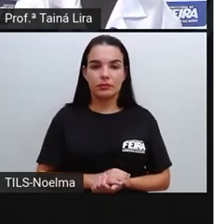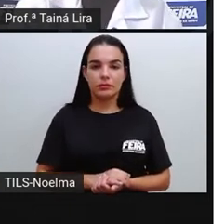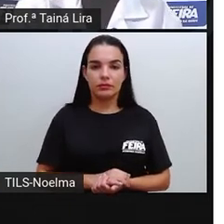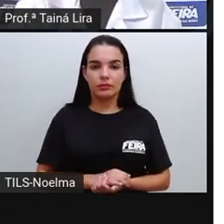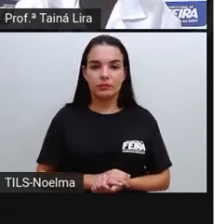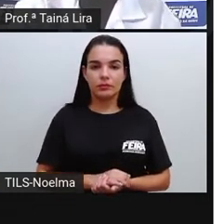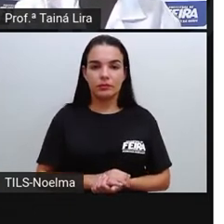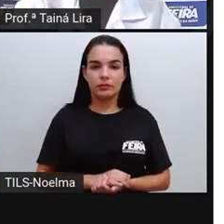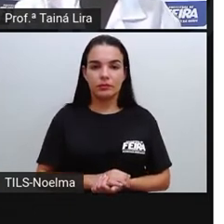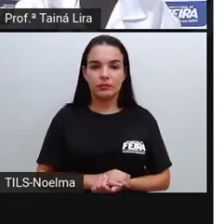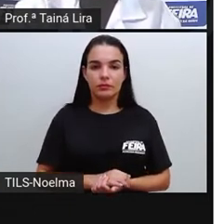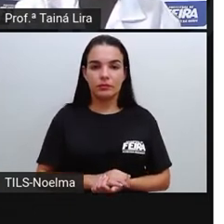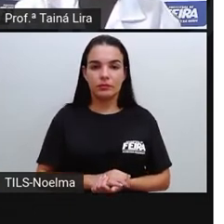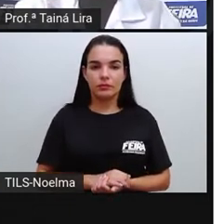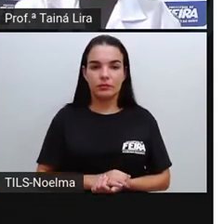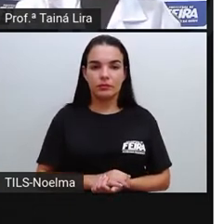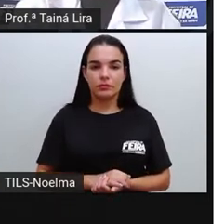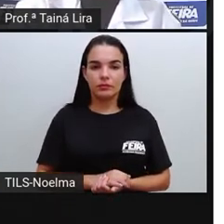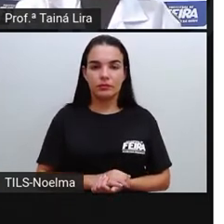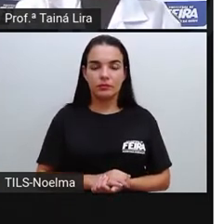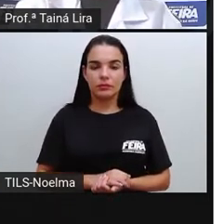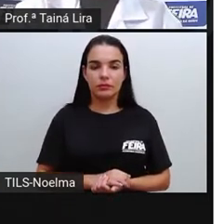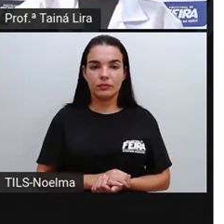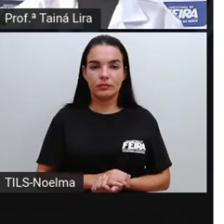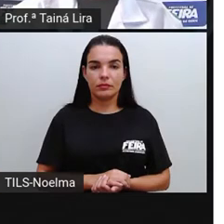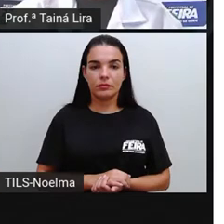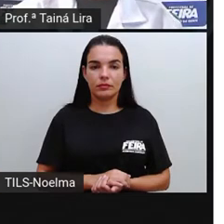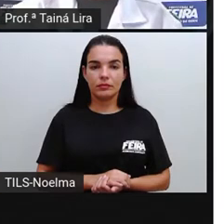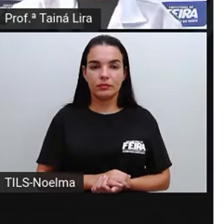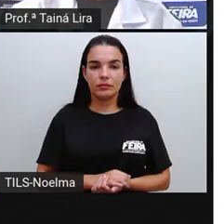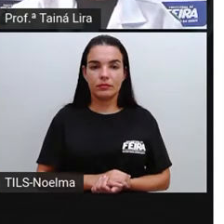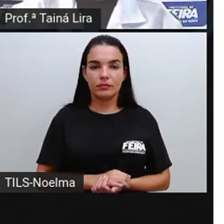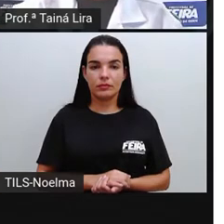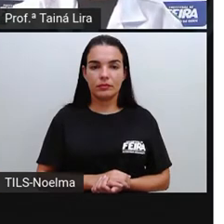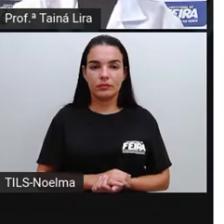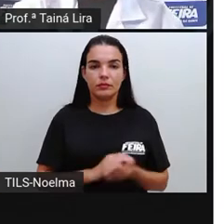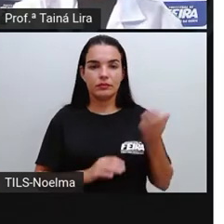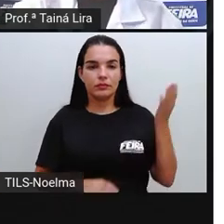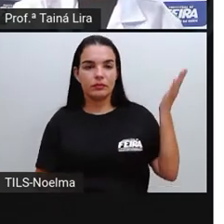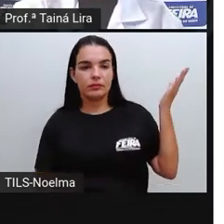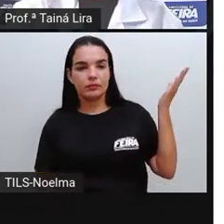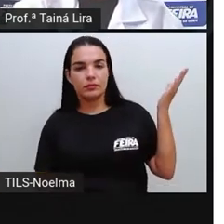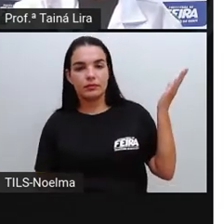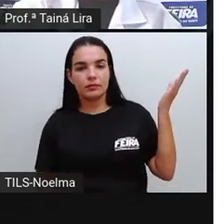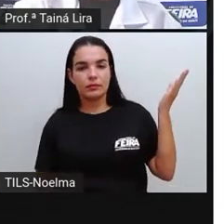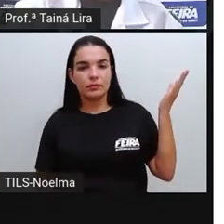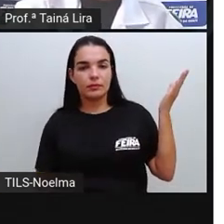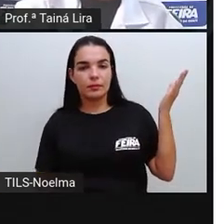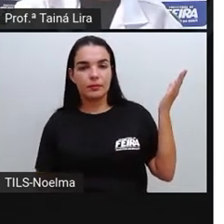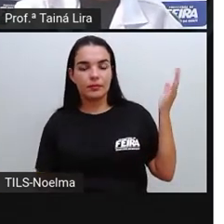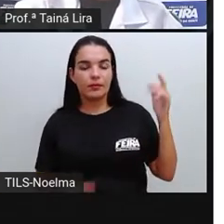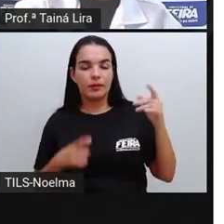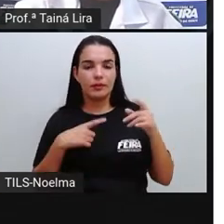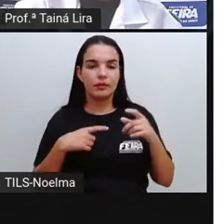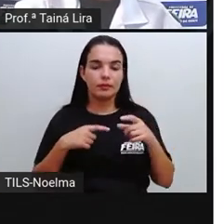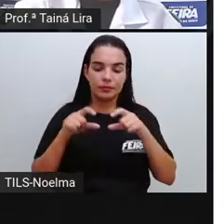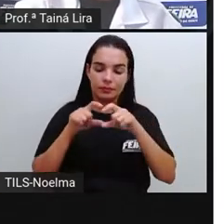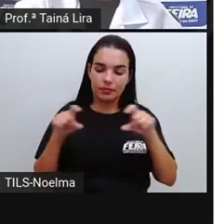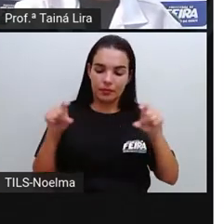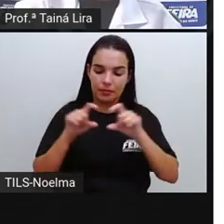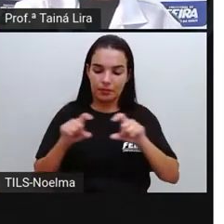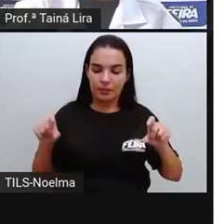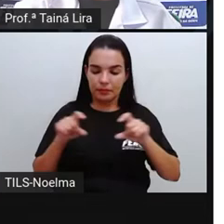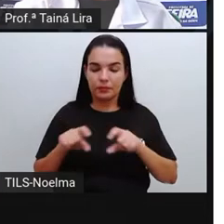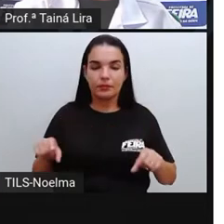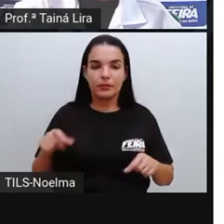do sistema monetário, tá? Então, ó, a gente tem aqui as notas organizadas,